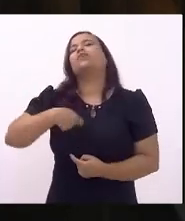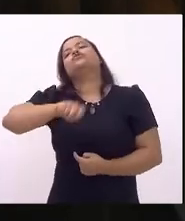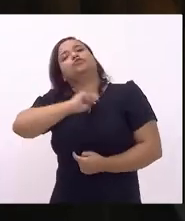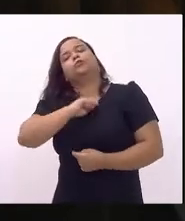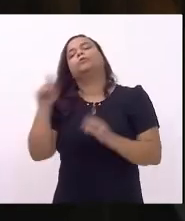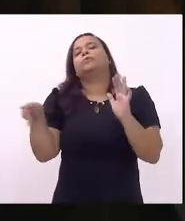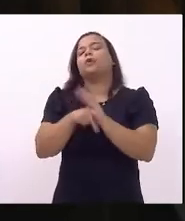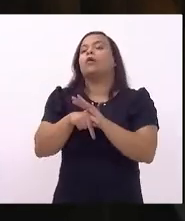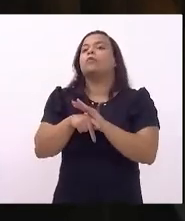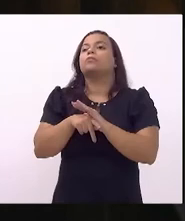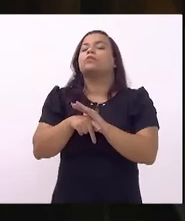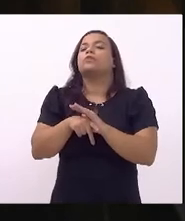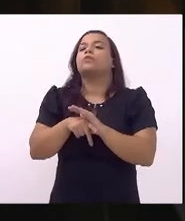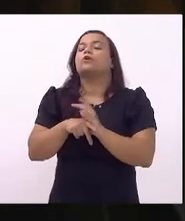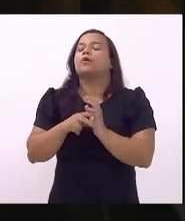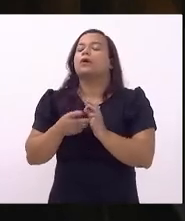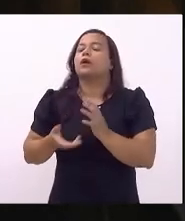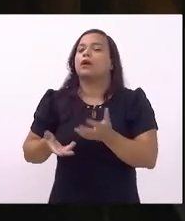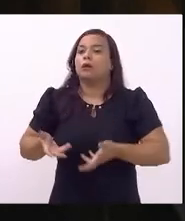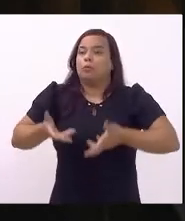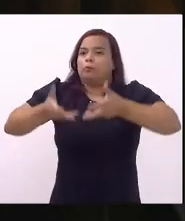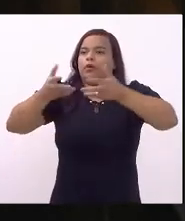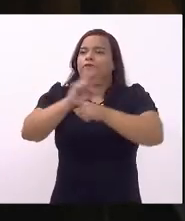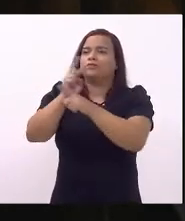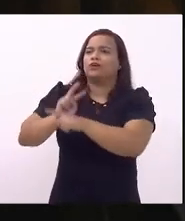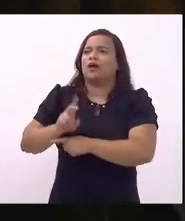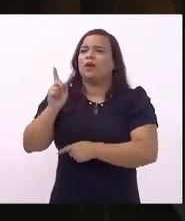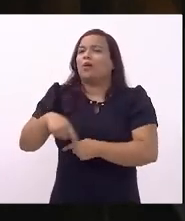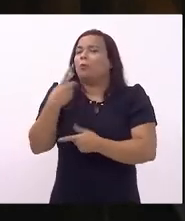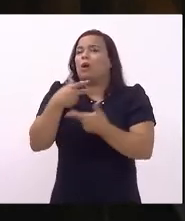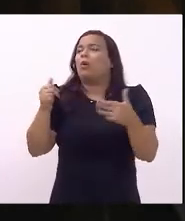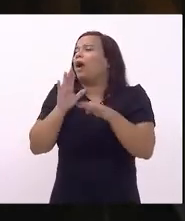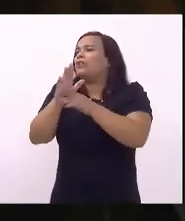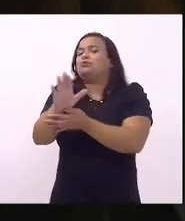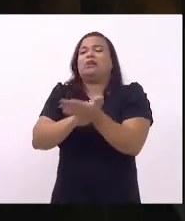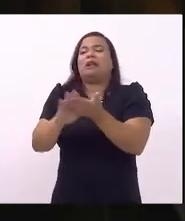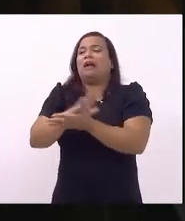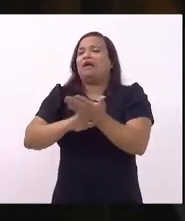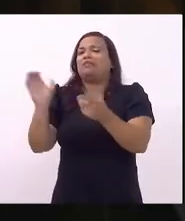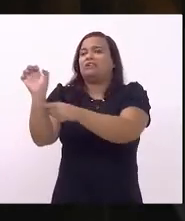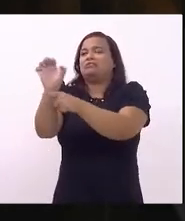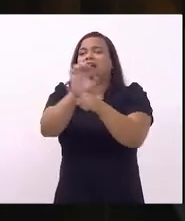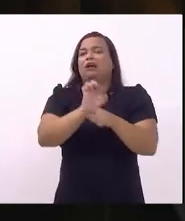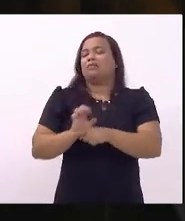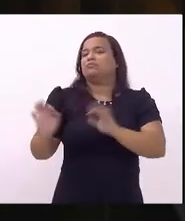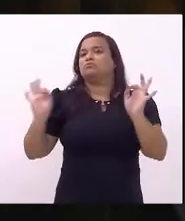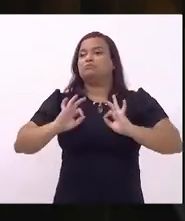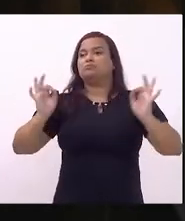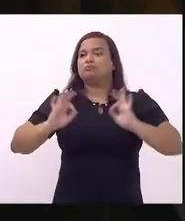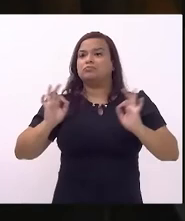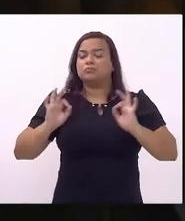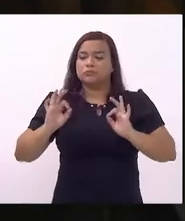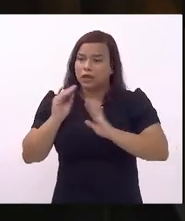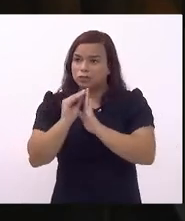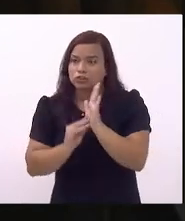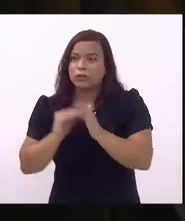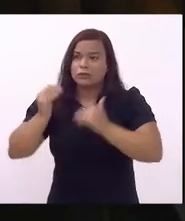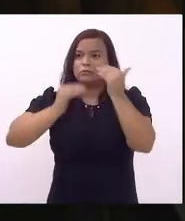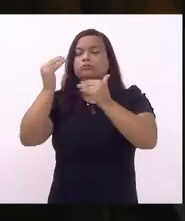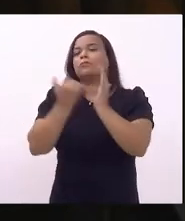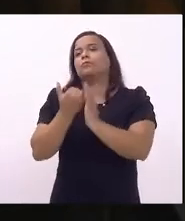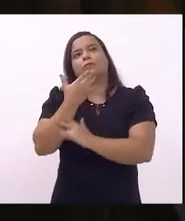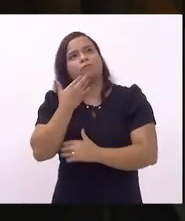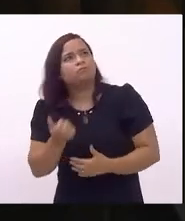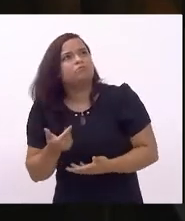da agenda neoliberal e não contribui em nada para que os estados que a ele aderem possam desencadear uma agenda de desenvolvimento